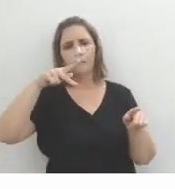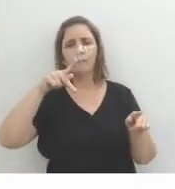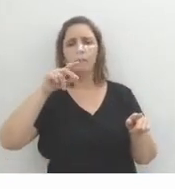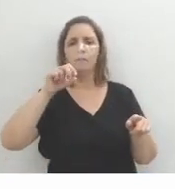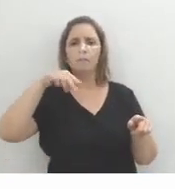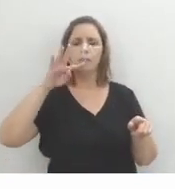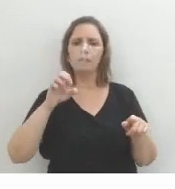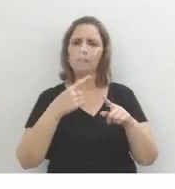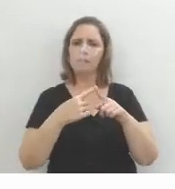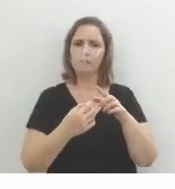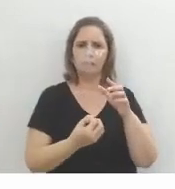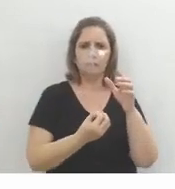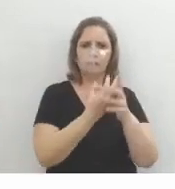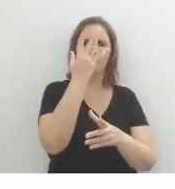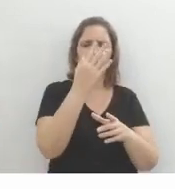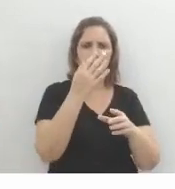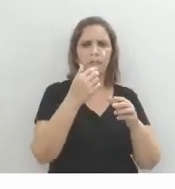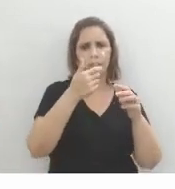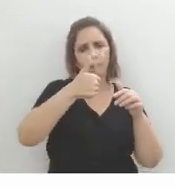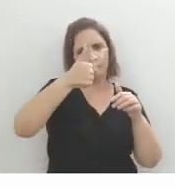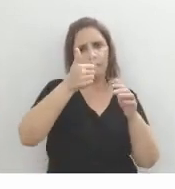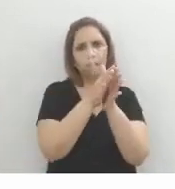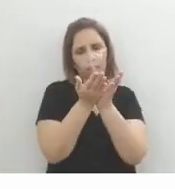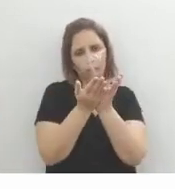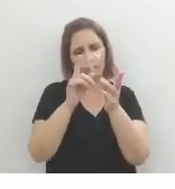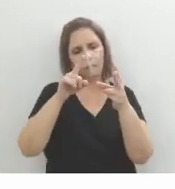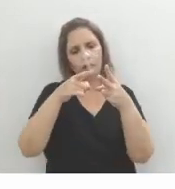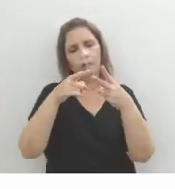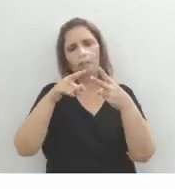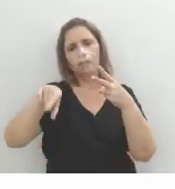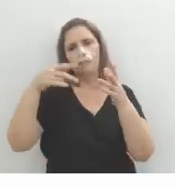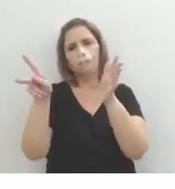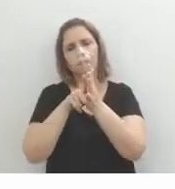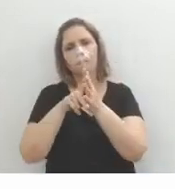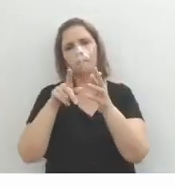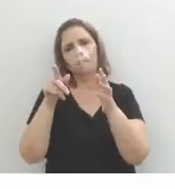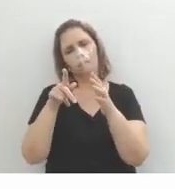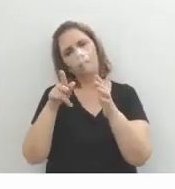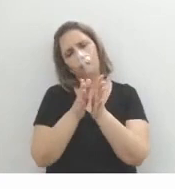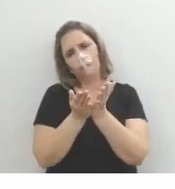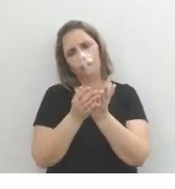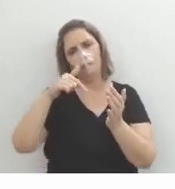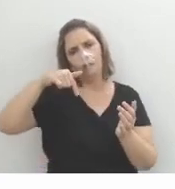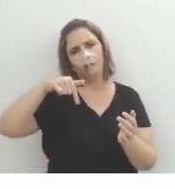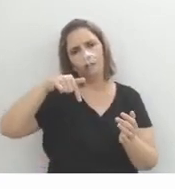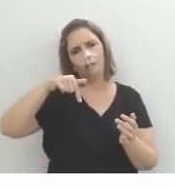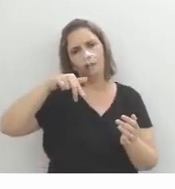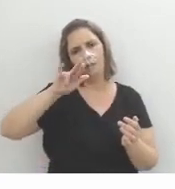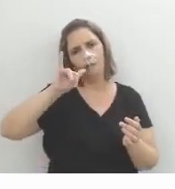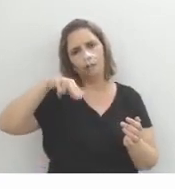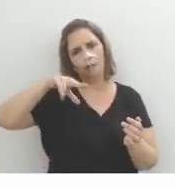Porque ele aparece no primeiro momento em Memórias Póstumas e depois tem um livro só dele, ele tem um romance só dele, que é o